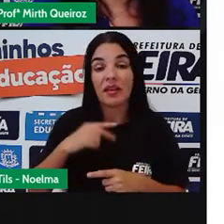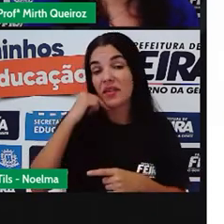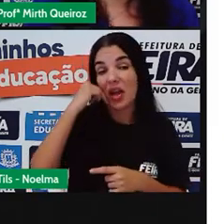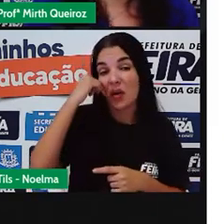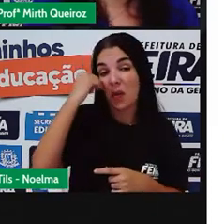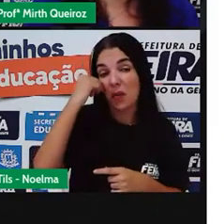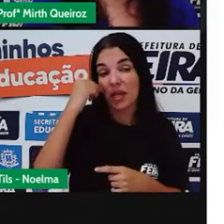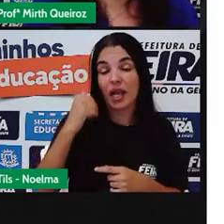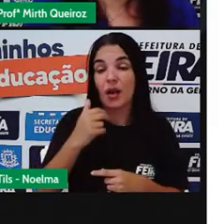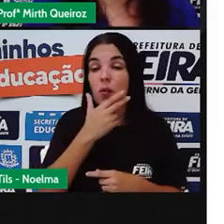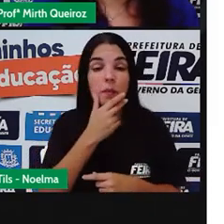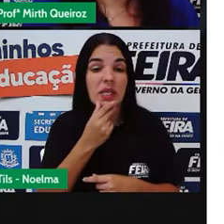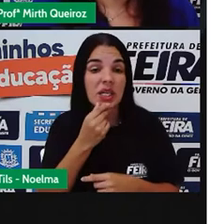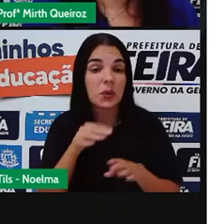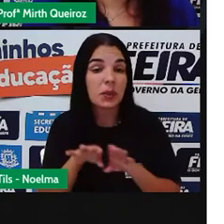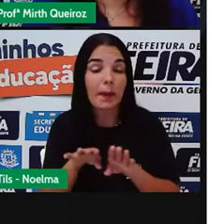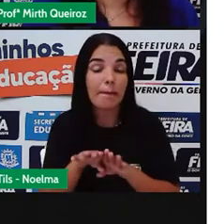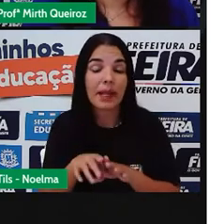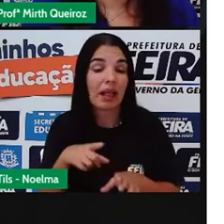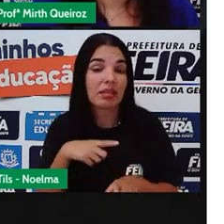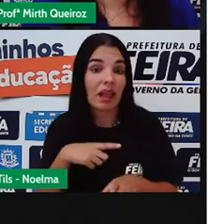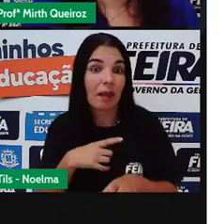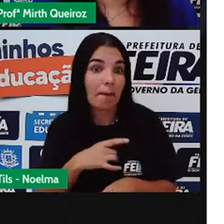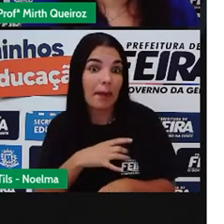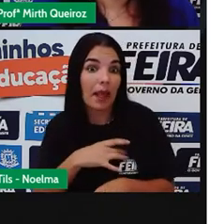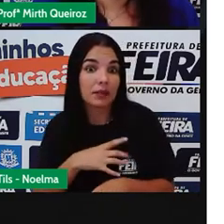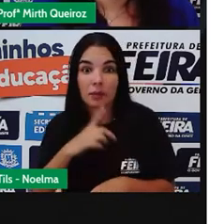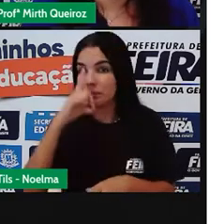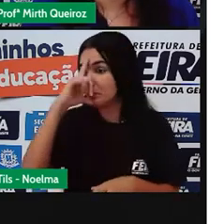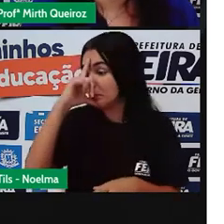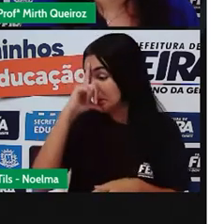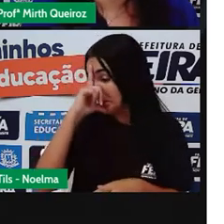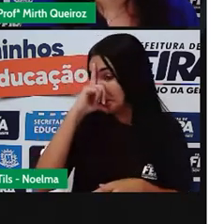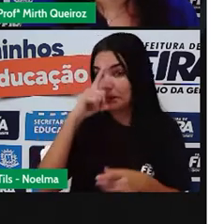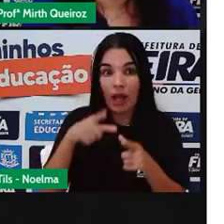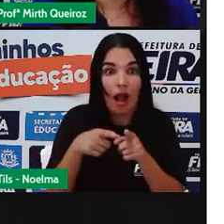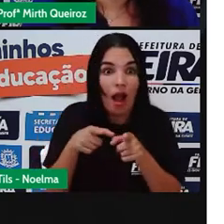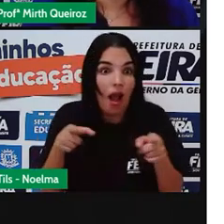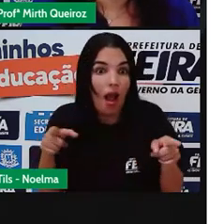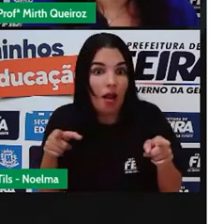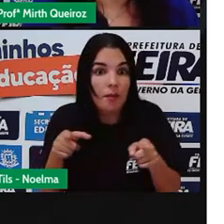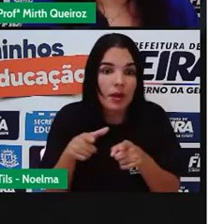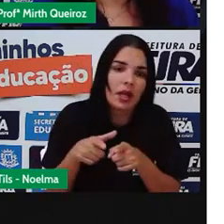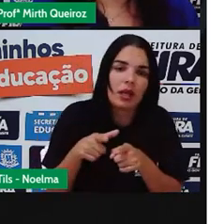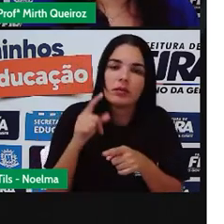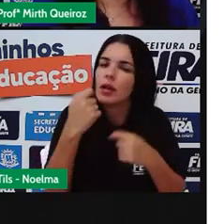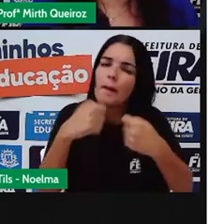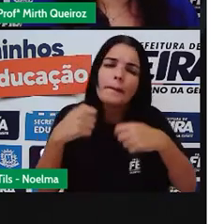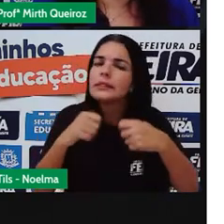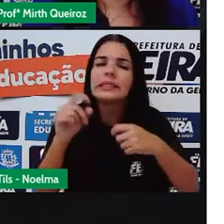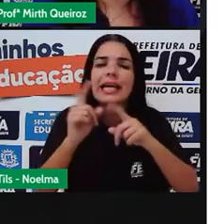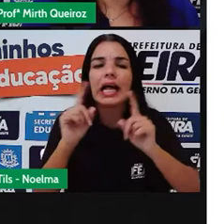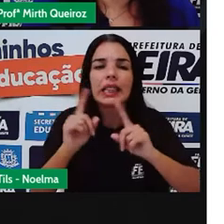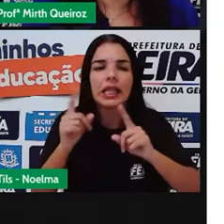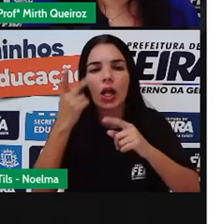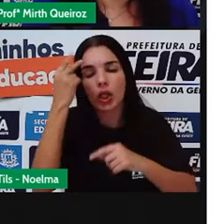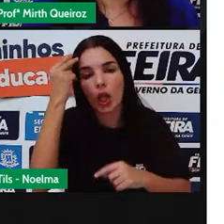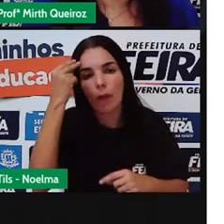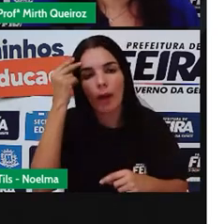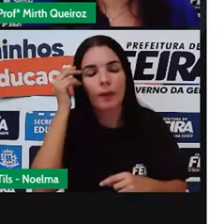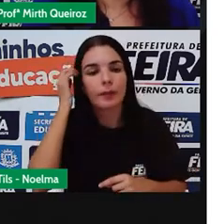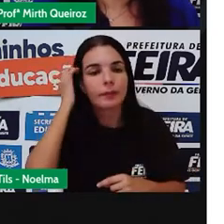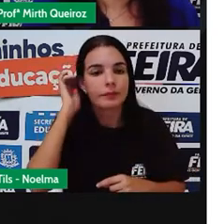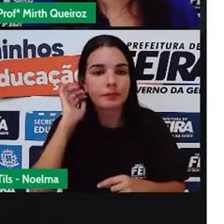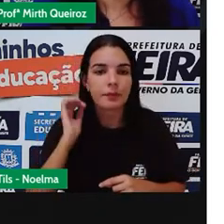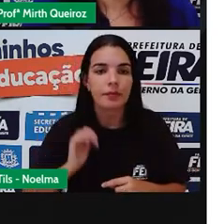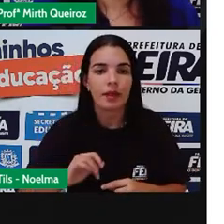também que ficam com medo do tamanho do órgão genital, né? Do pênis. Há ainda ao médico,